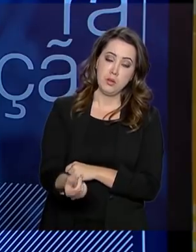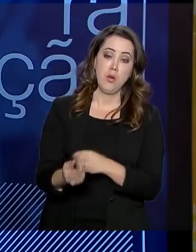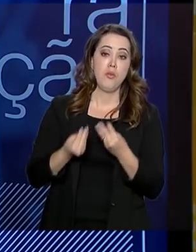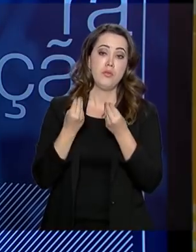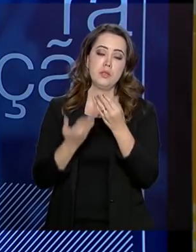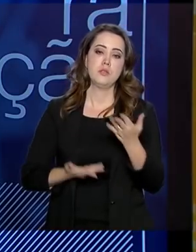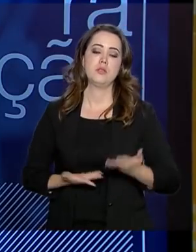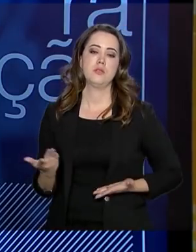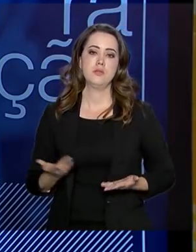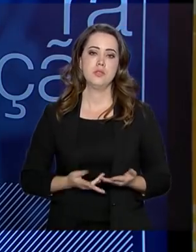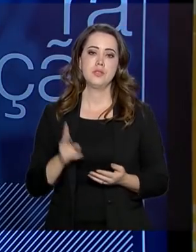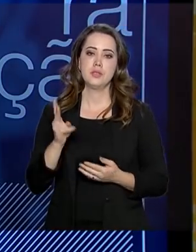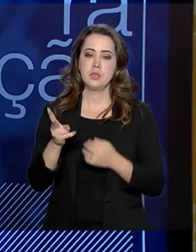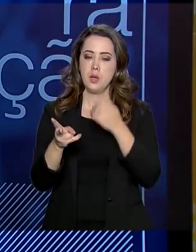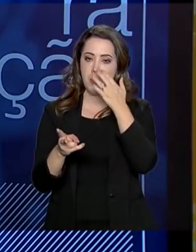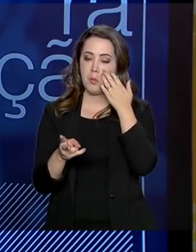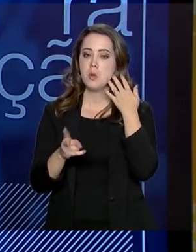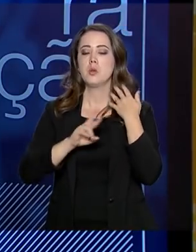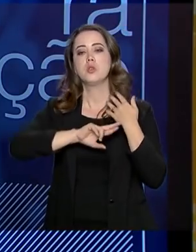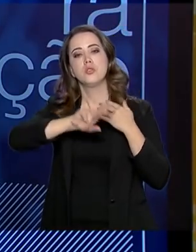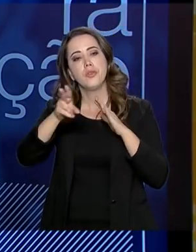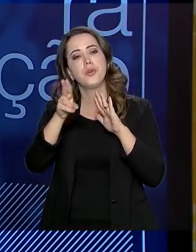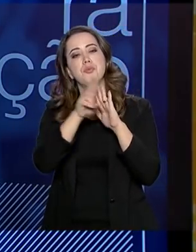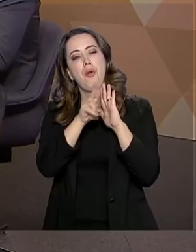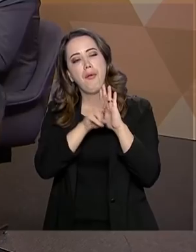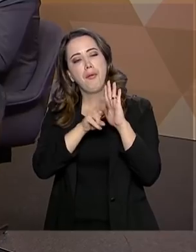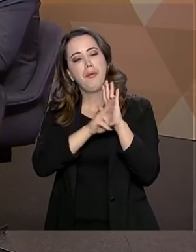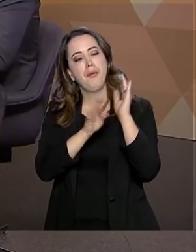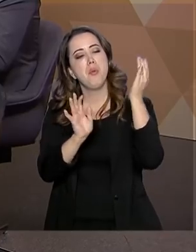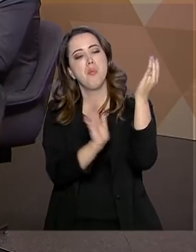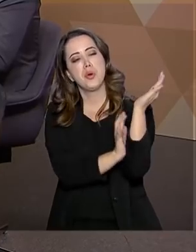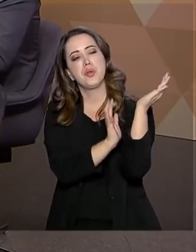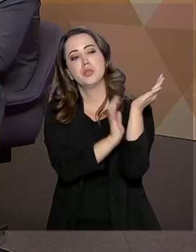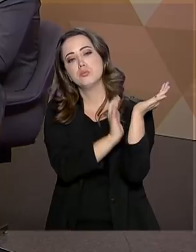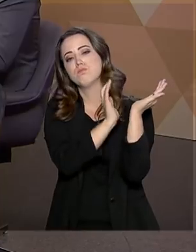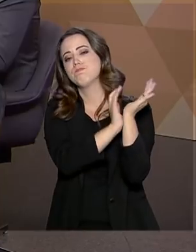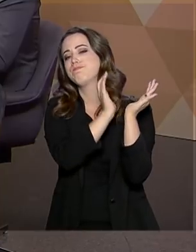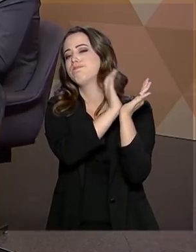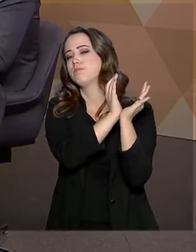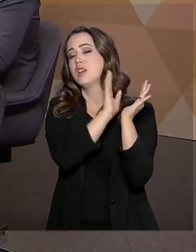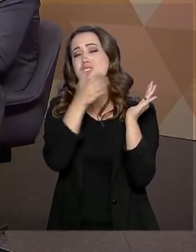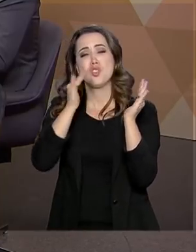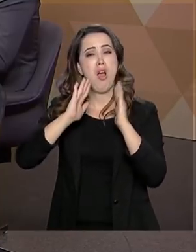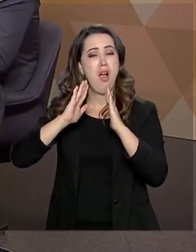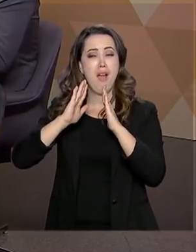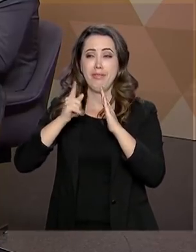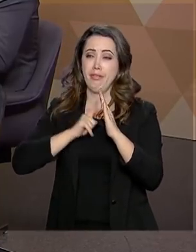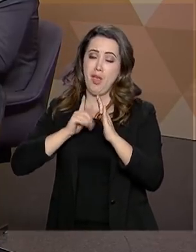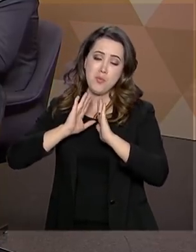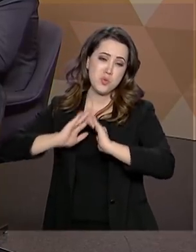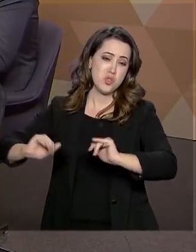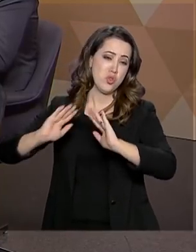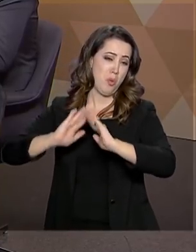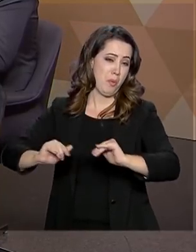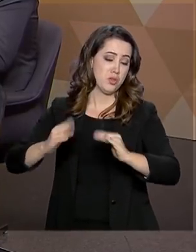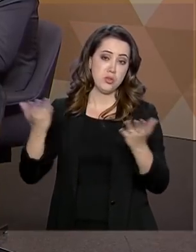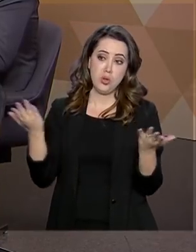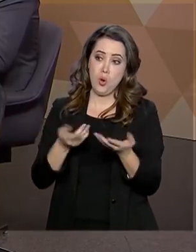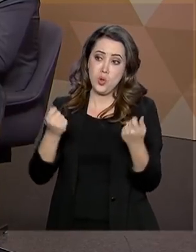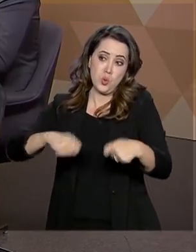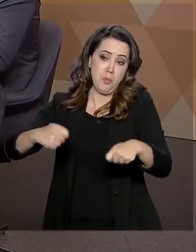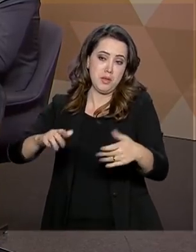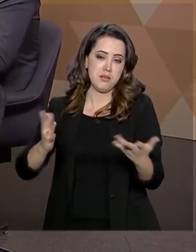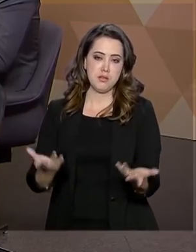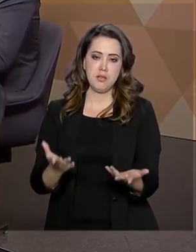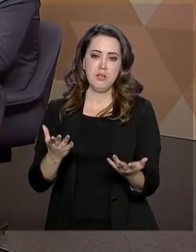foi se criando muita burocracia. Temos pedidos que não são hoje necessários,